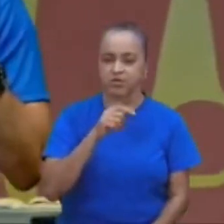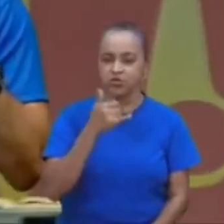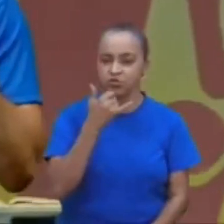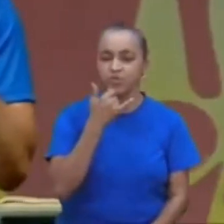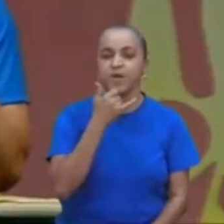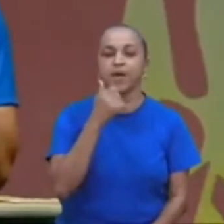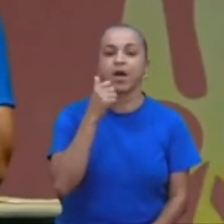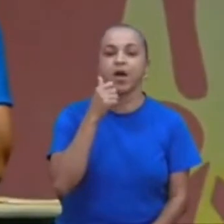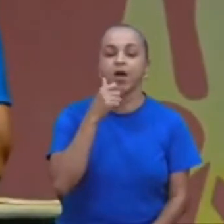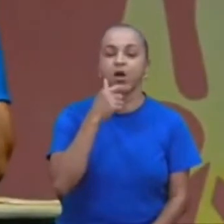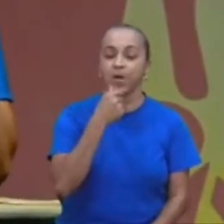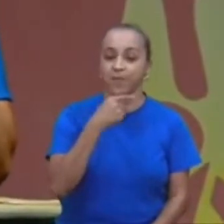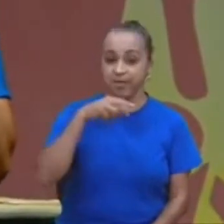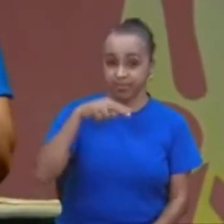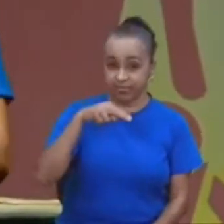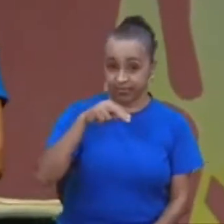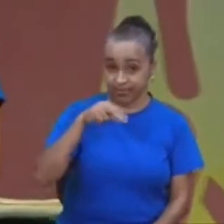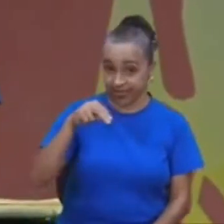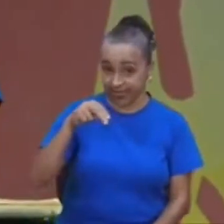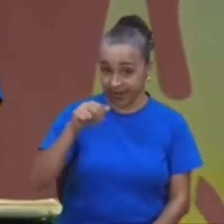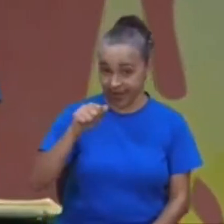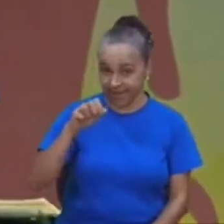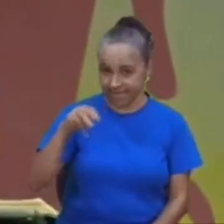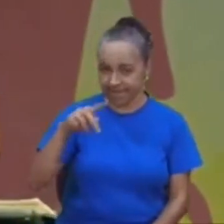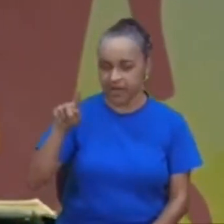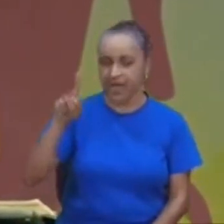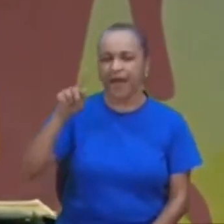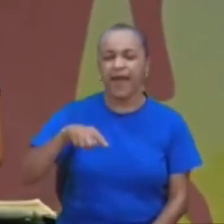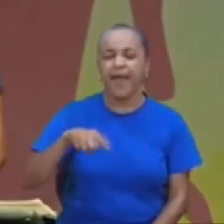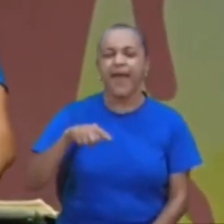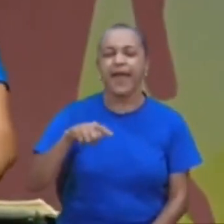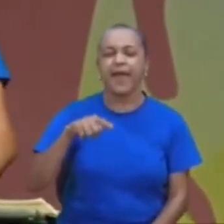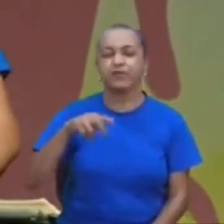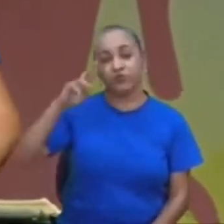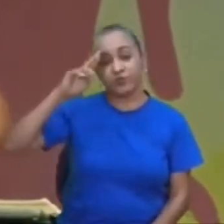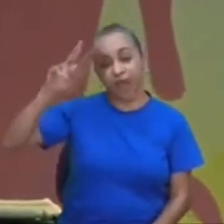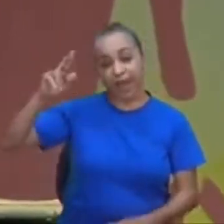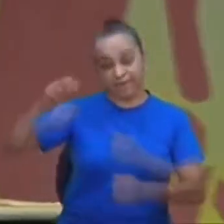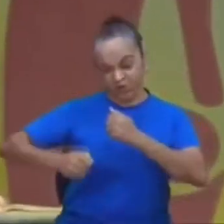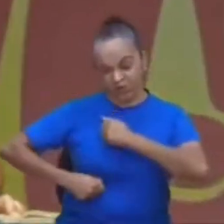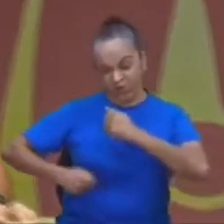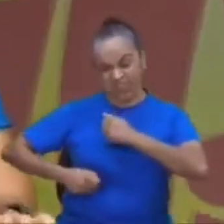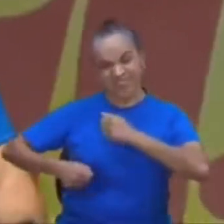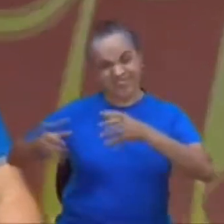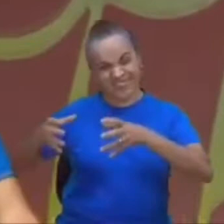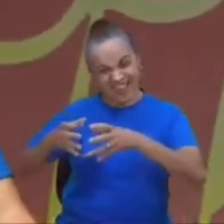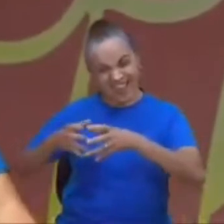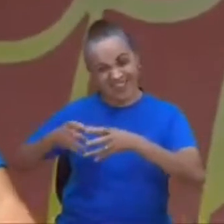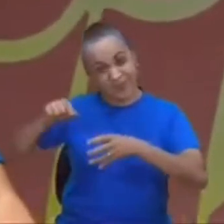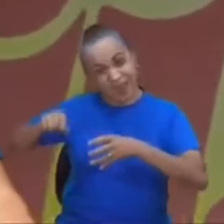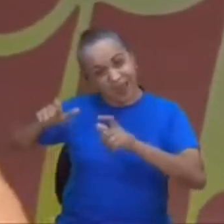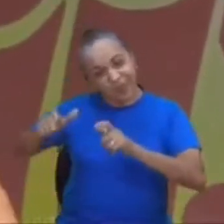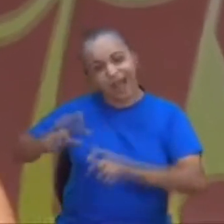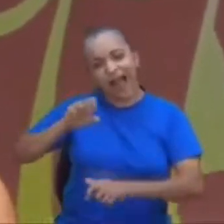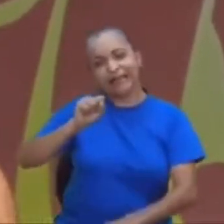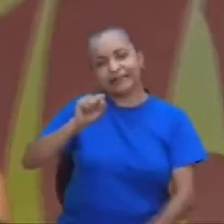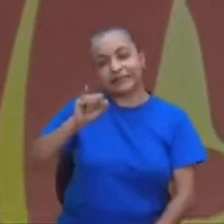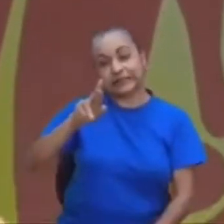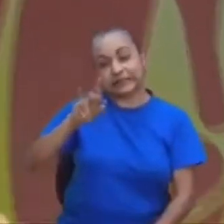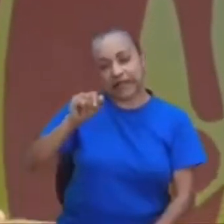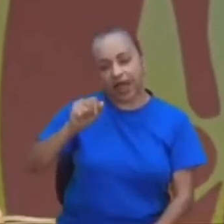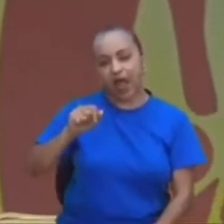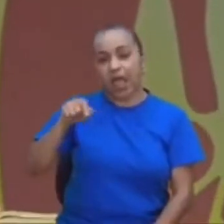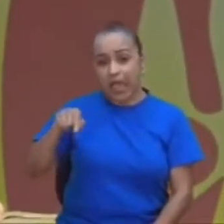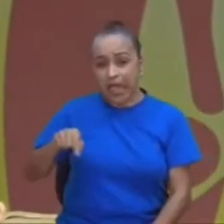do exército, rei da Síria, e, esse exército, trazido, alguns cativos, de Israel,